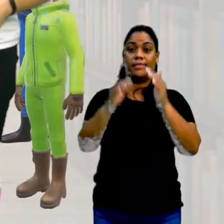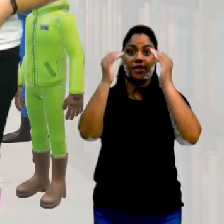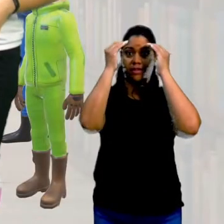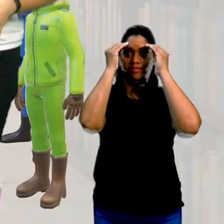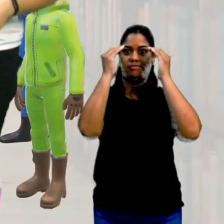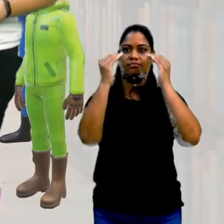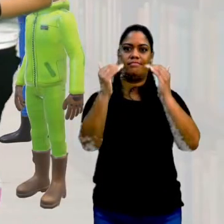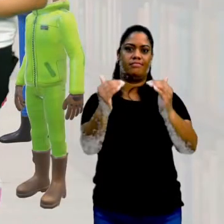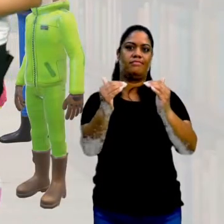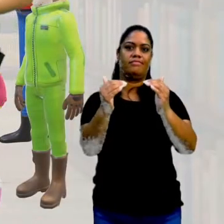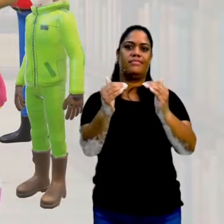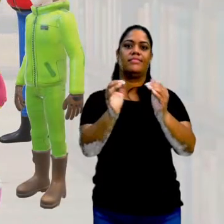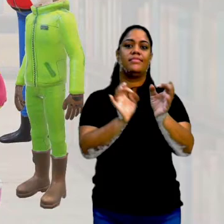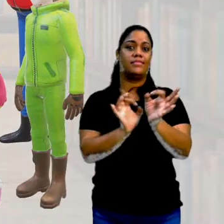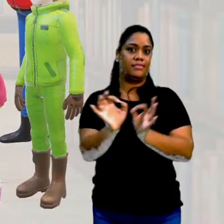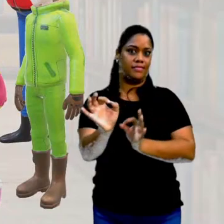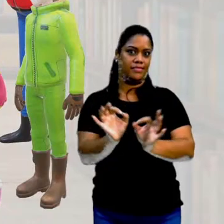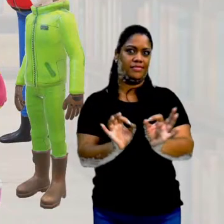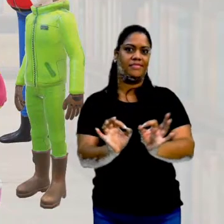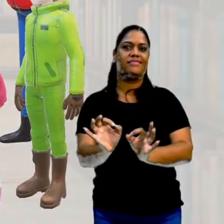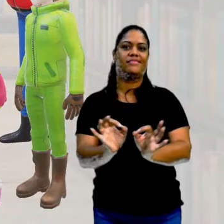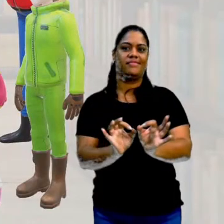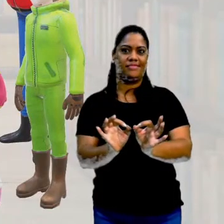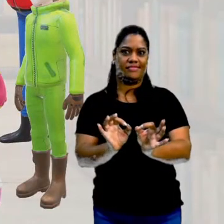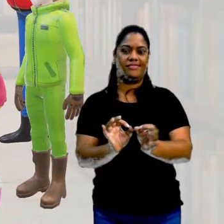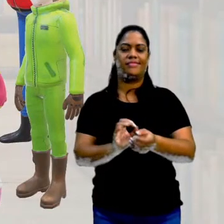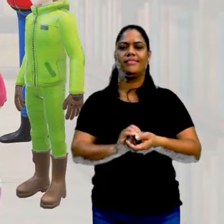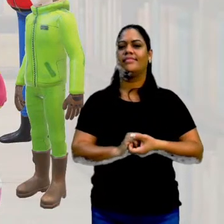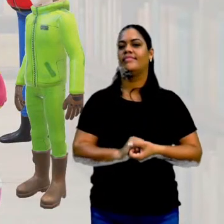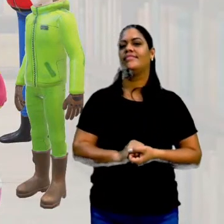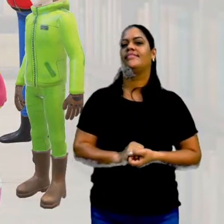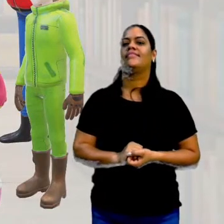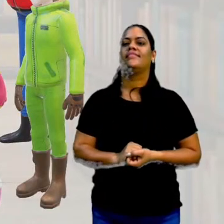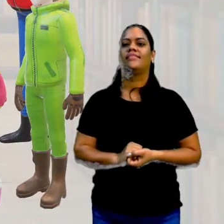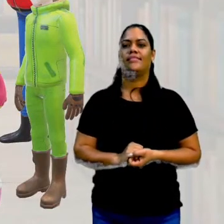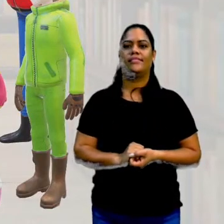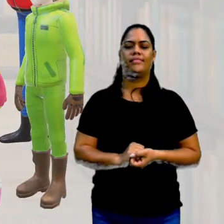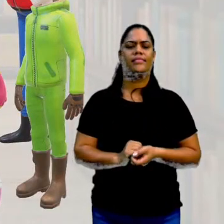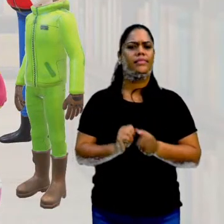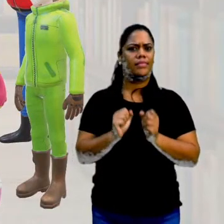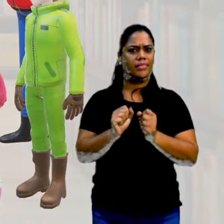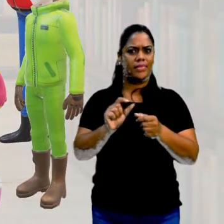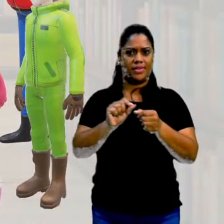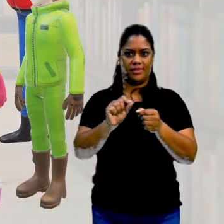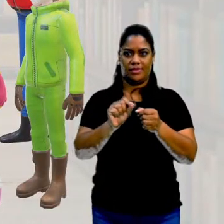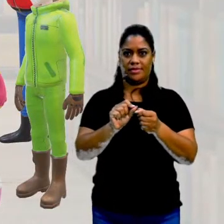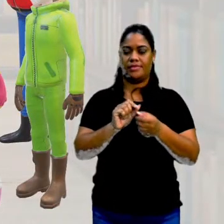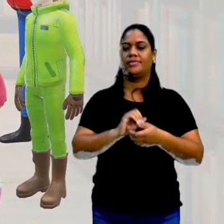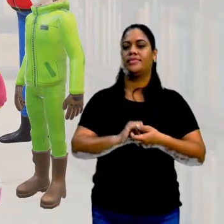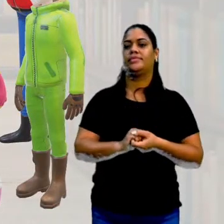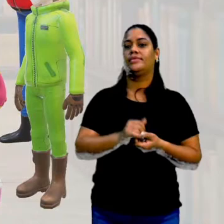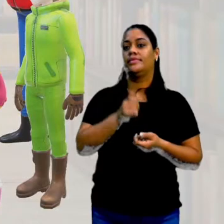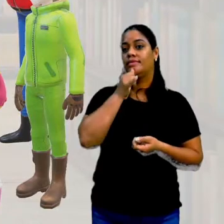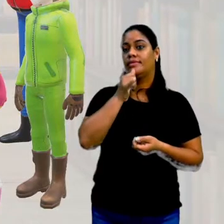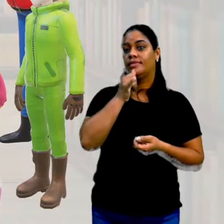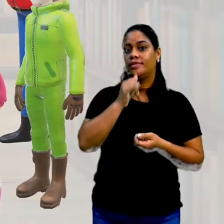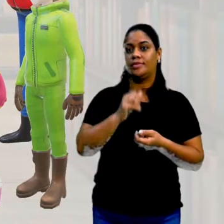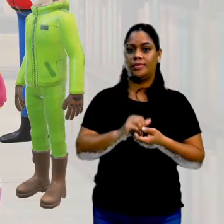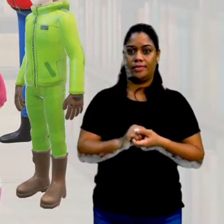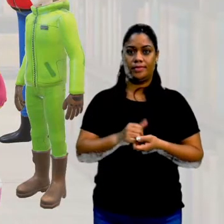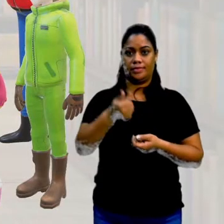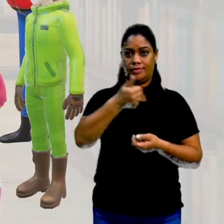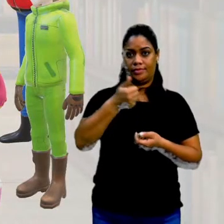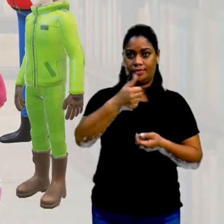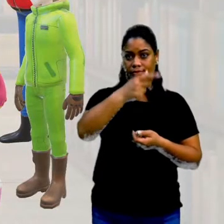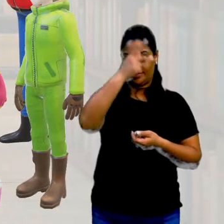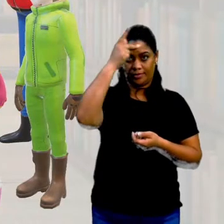caso daqui da sistemática, a gente pode fazer um determinado controle. Por exemplo, daqui da